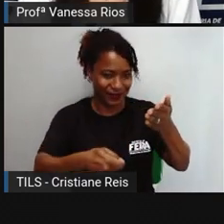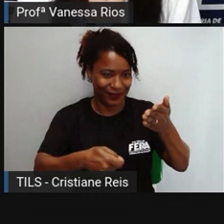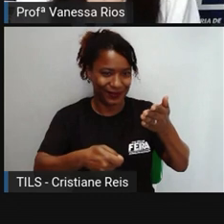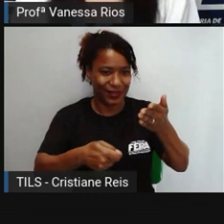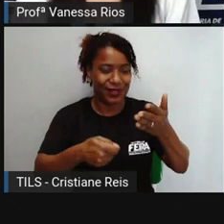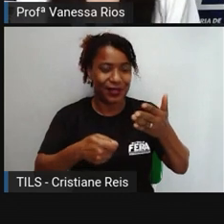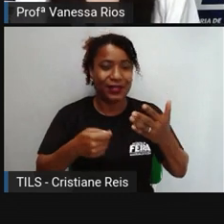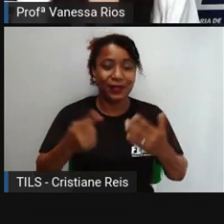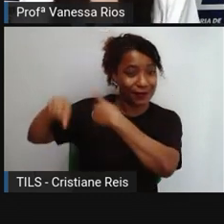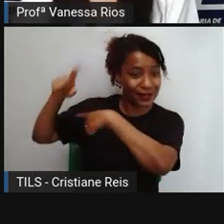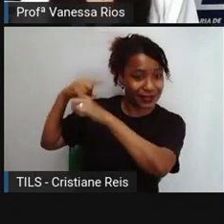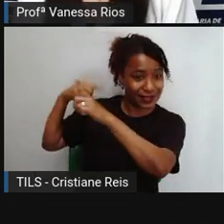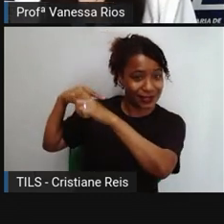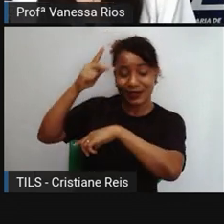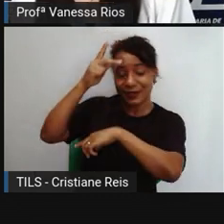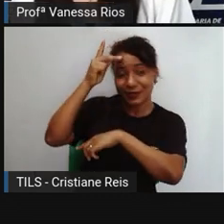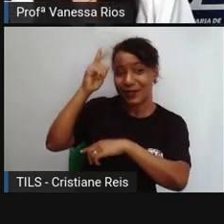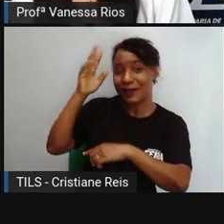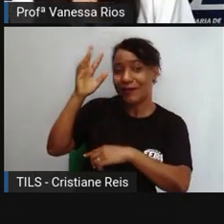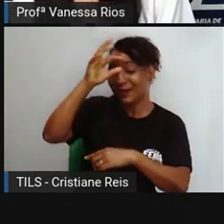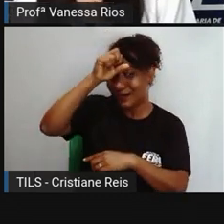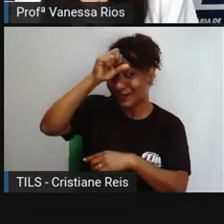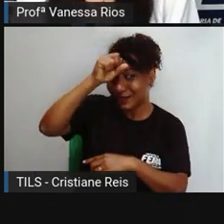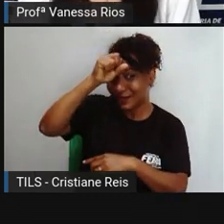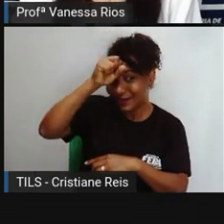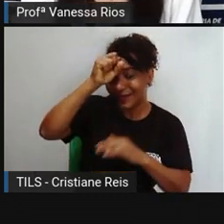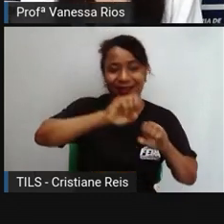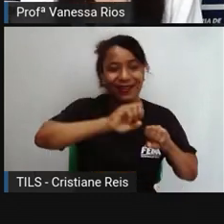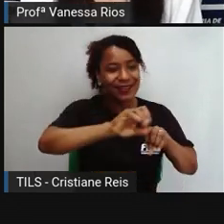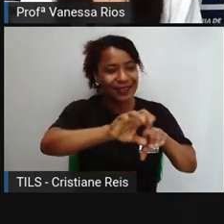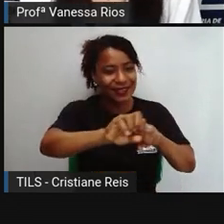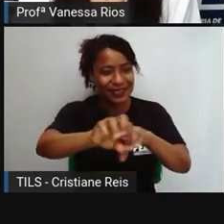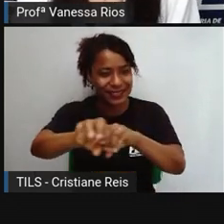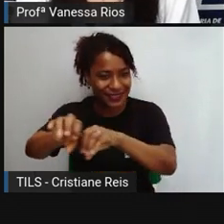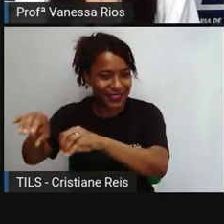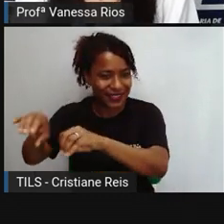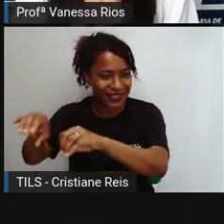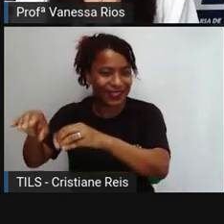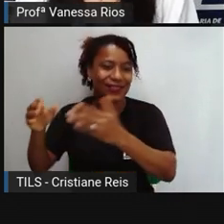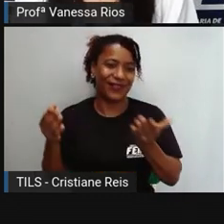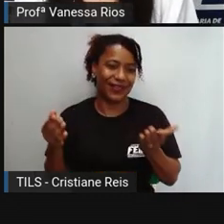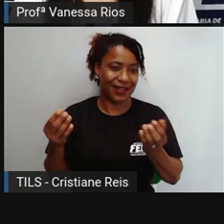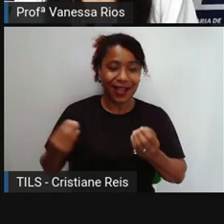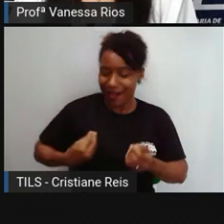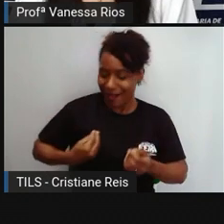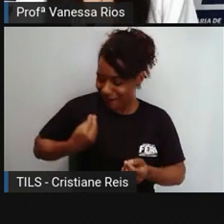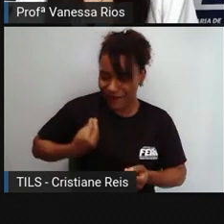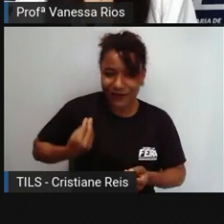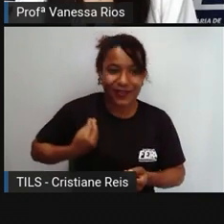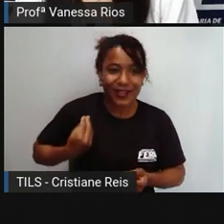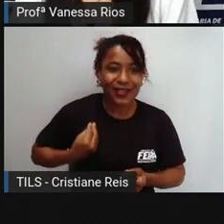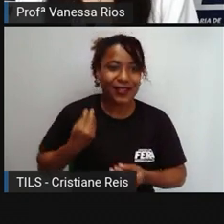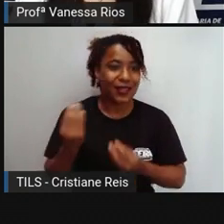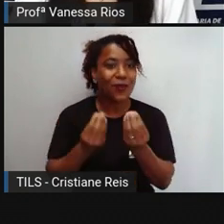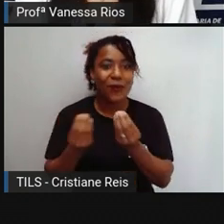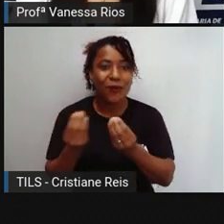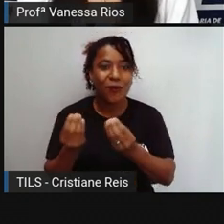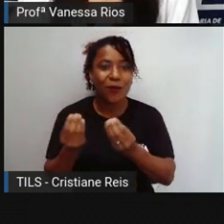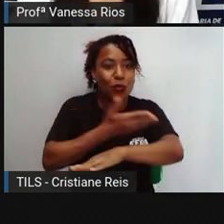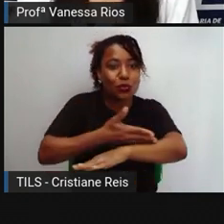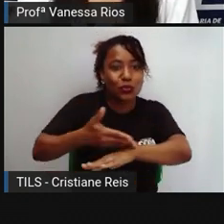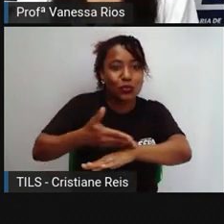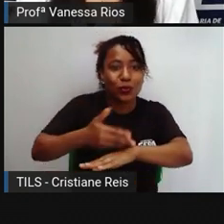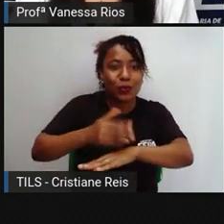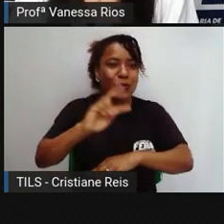aprendia, né, tudo que se ensinava em relação ao modo de vida, aos costumes, às questões